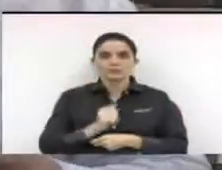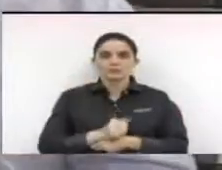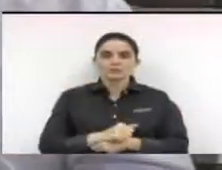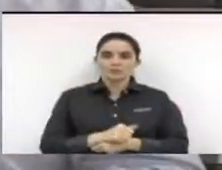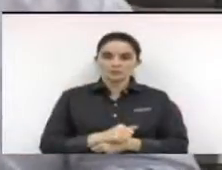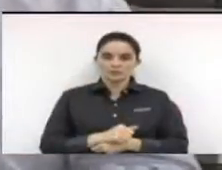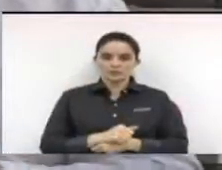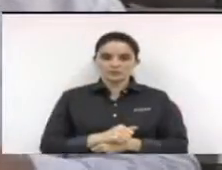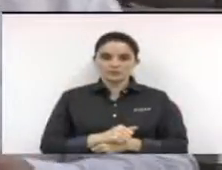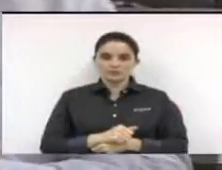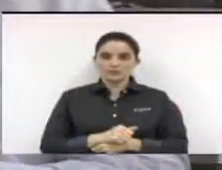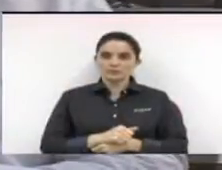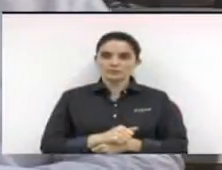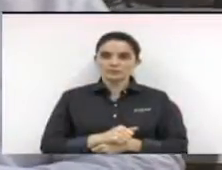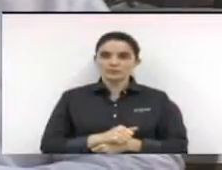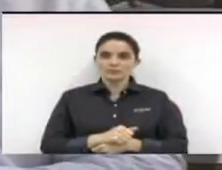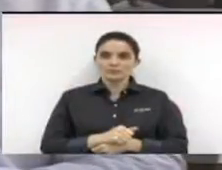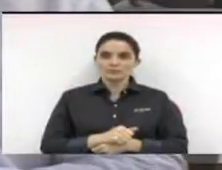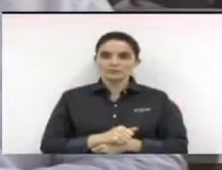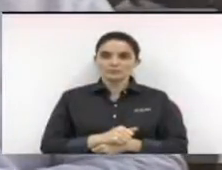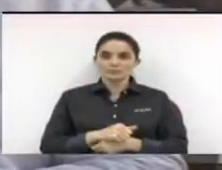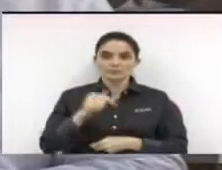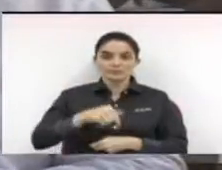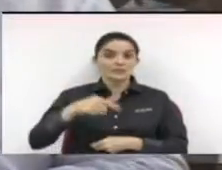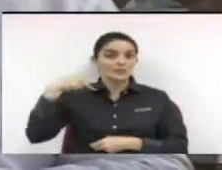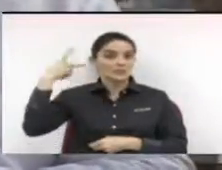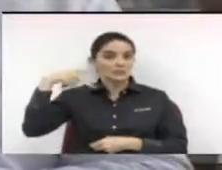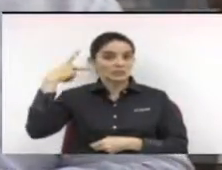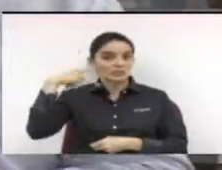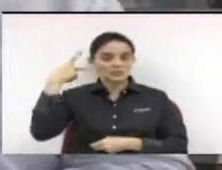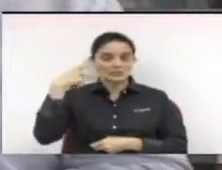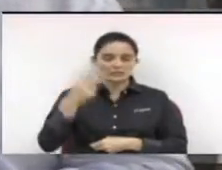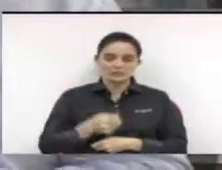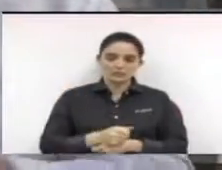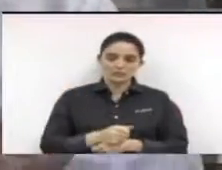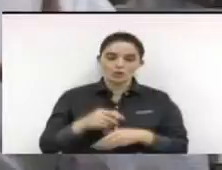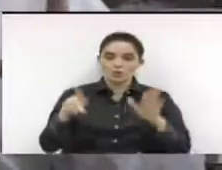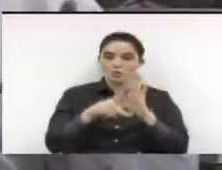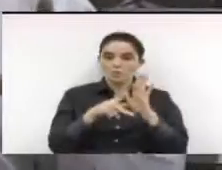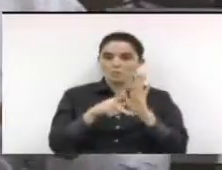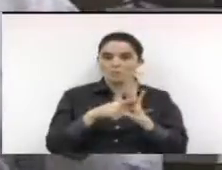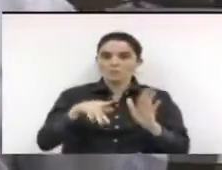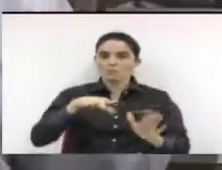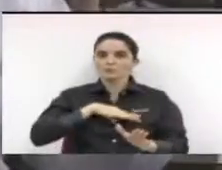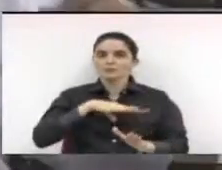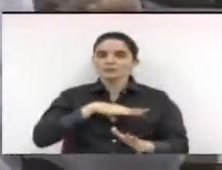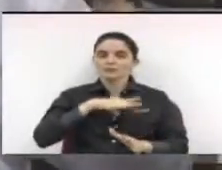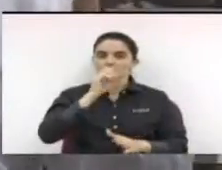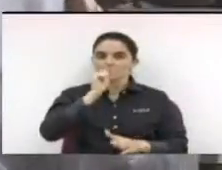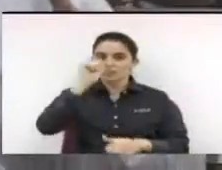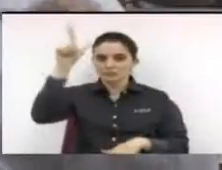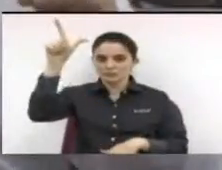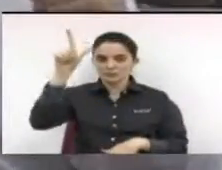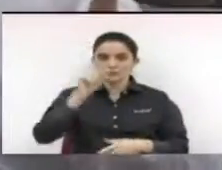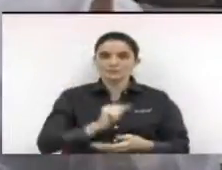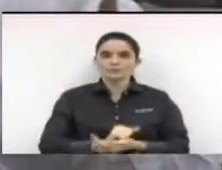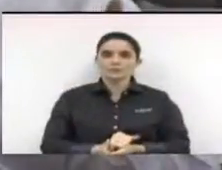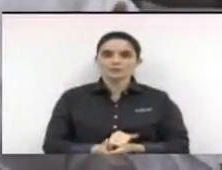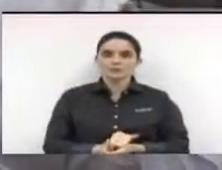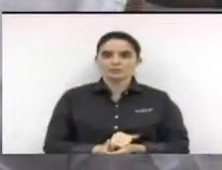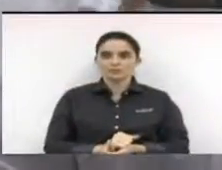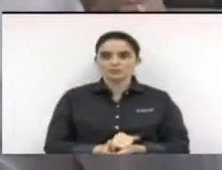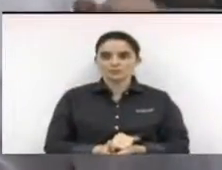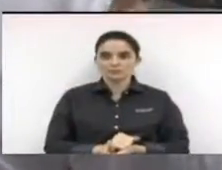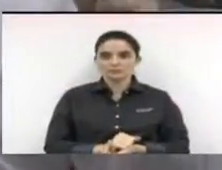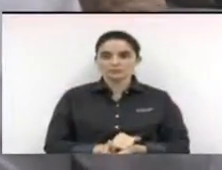nossa gestão aqui para o legislativo da cidade de Limeira. Só queria lembrar que o nosso prefeito,